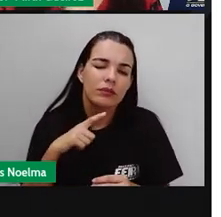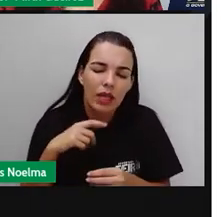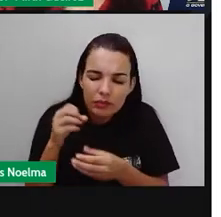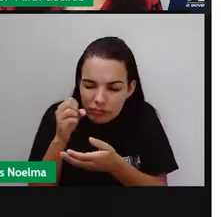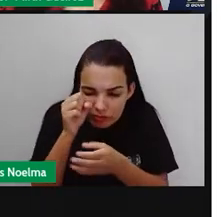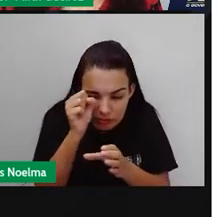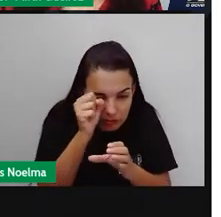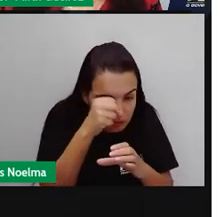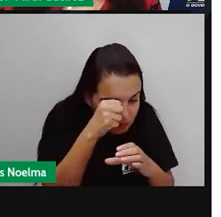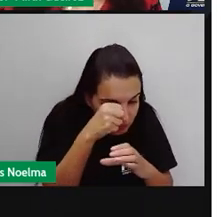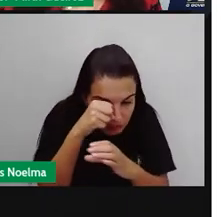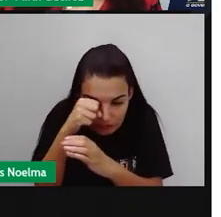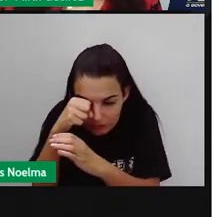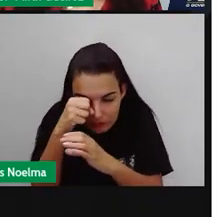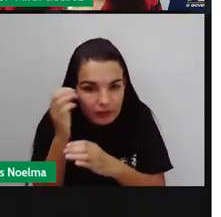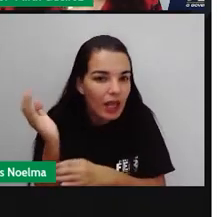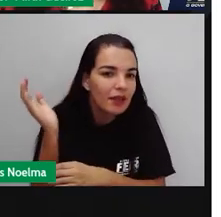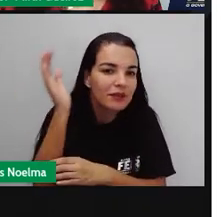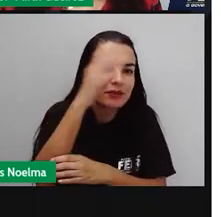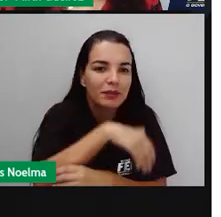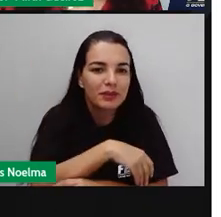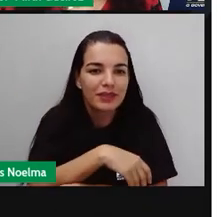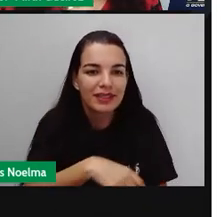microrganismos. Vamos lá?